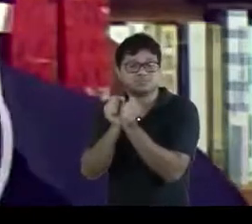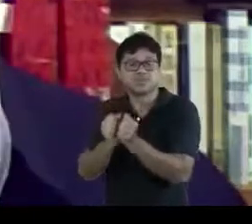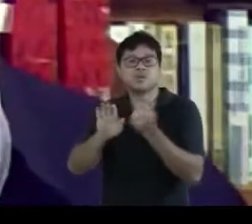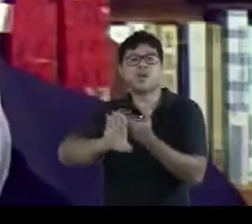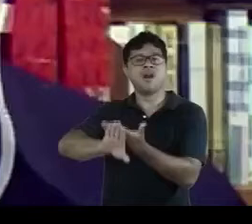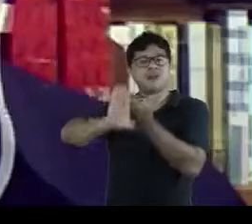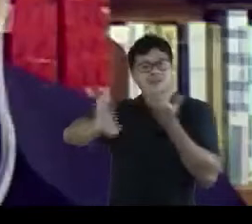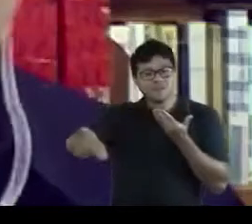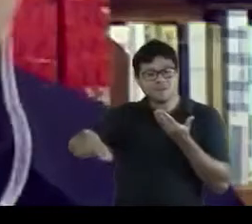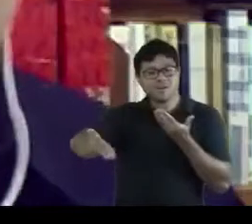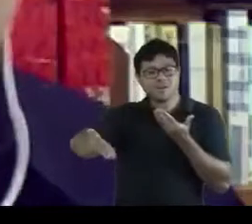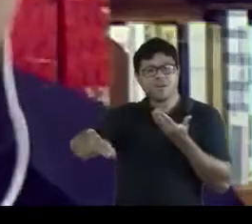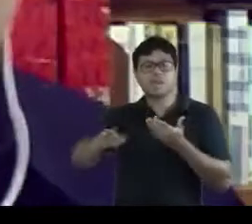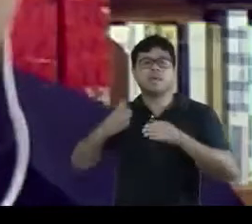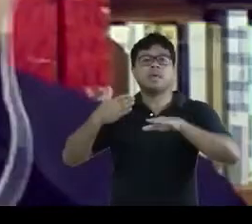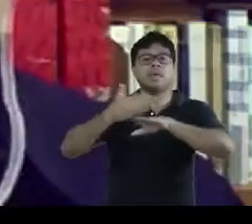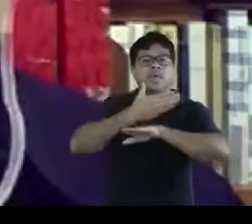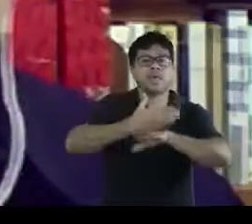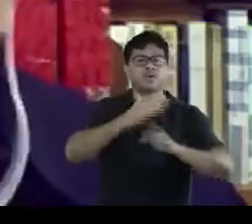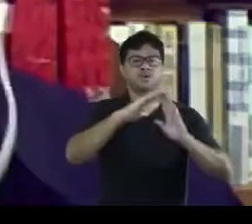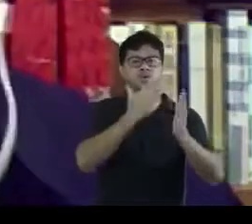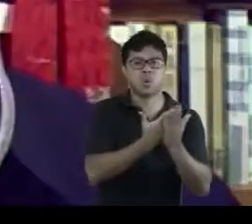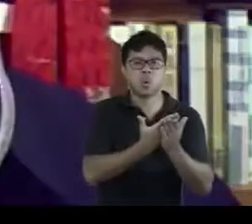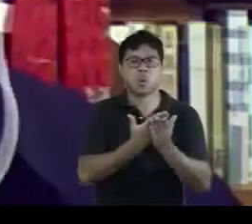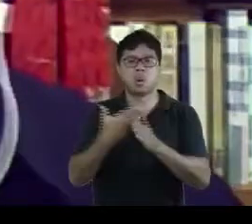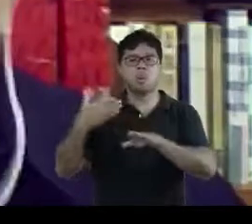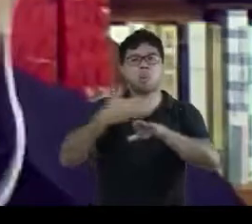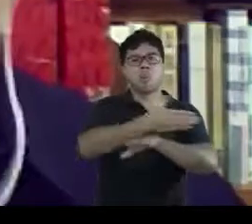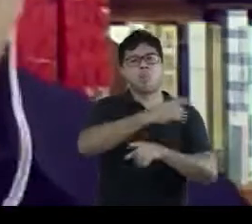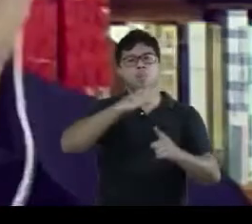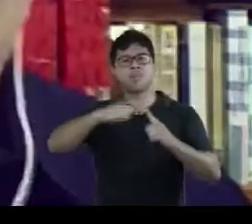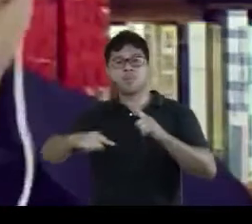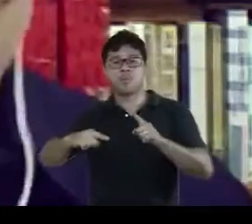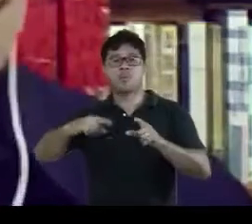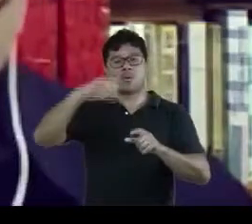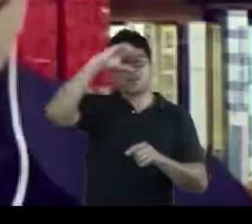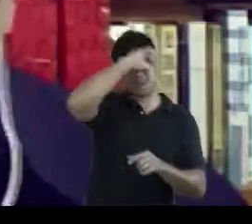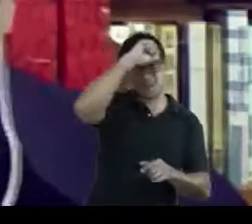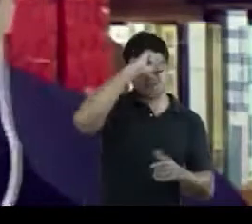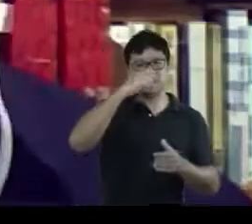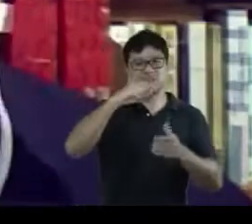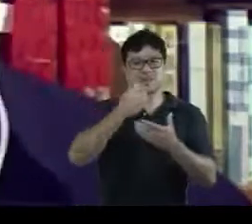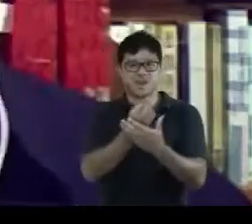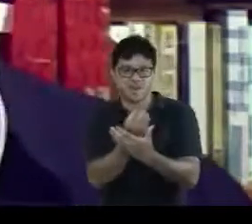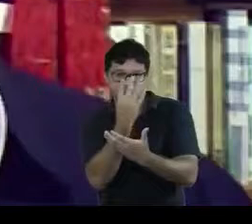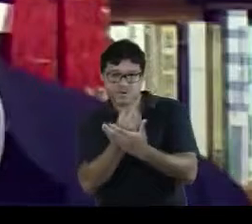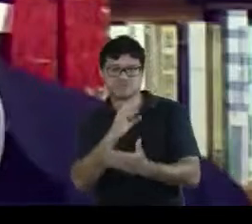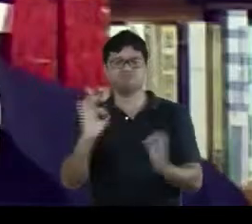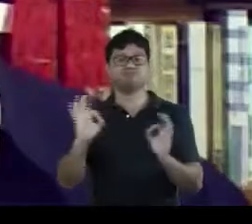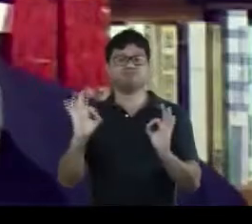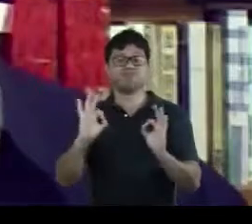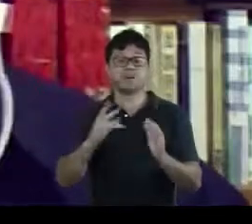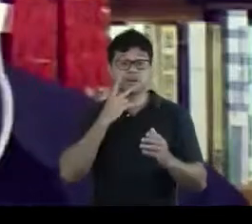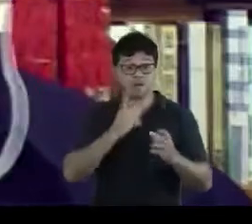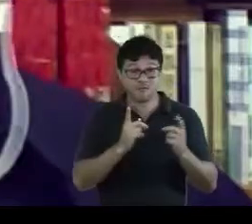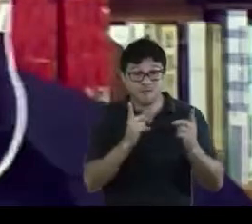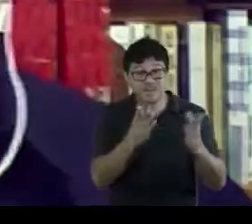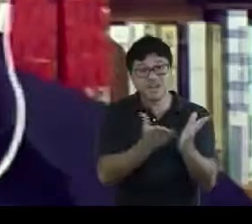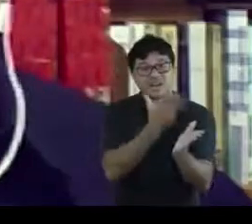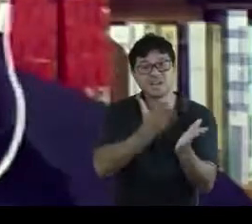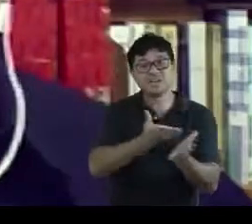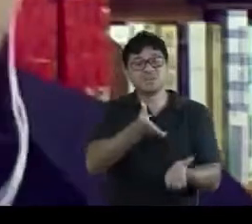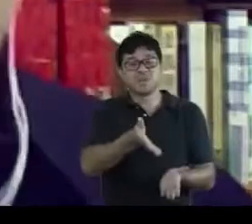apartados do acesso às escolas de primeiras letras. Portanto, ser livreiro